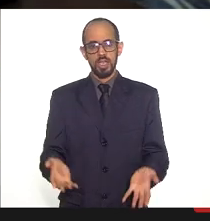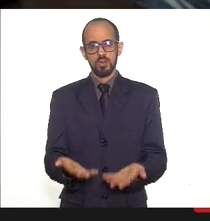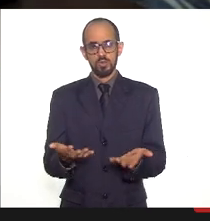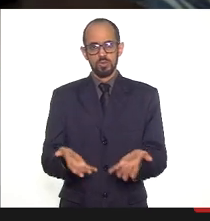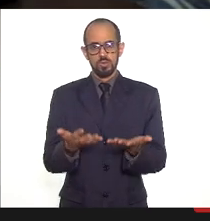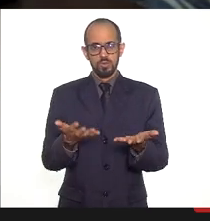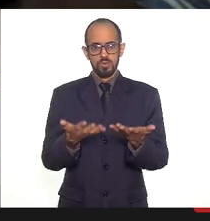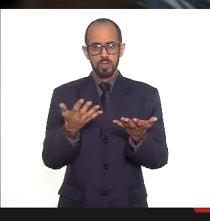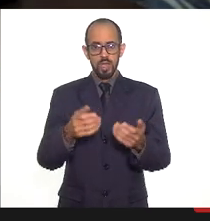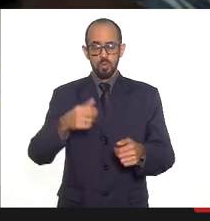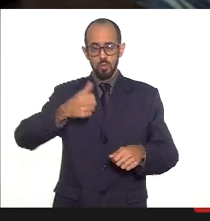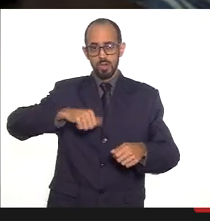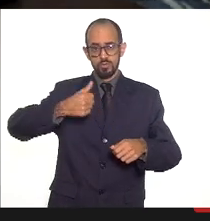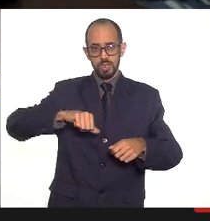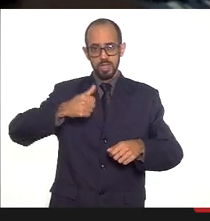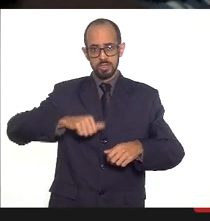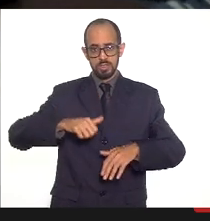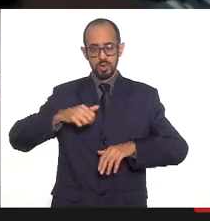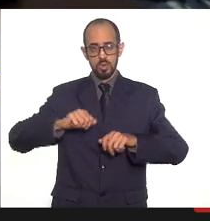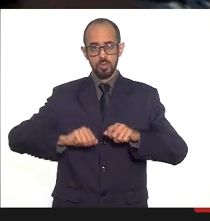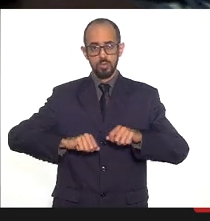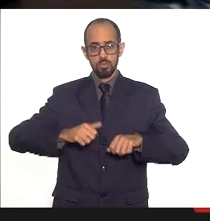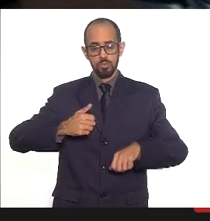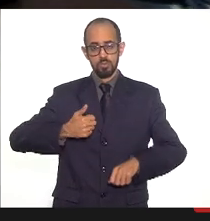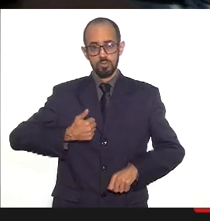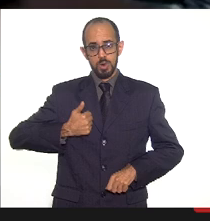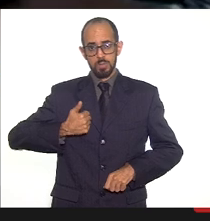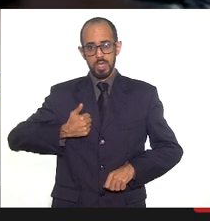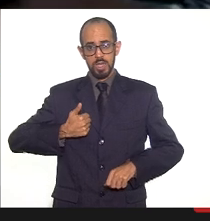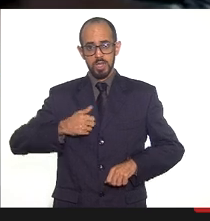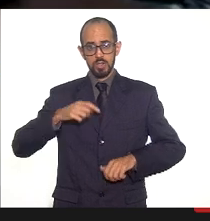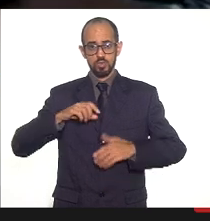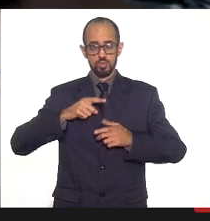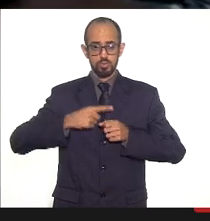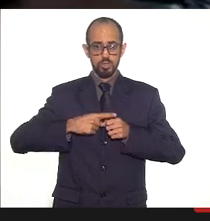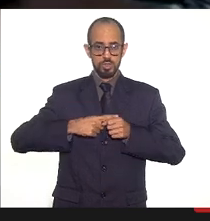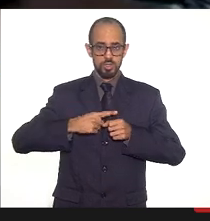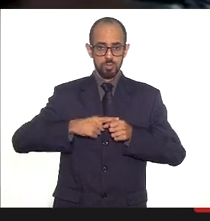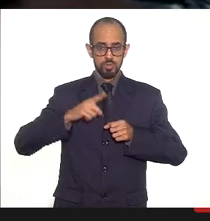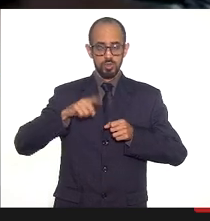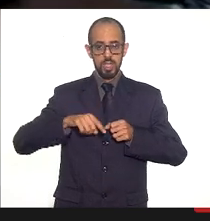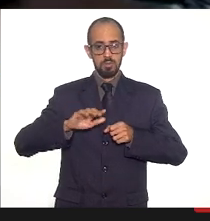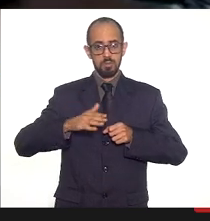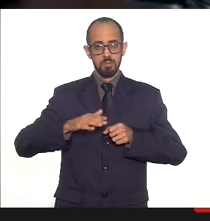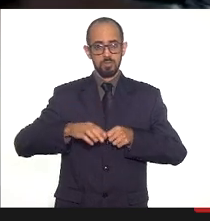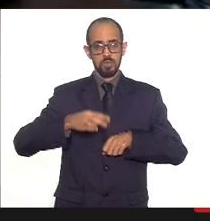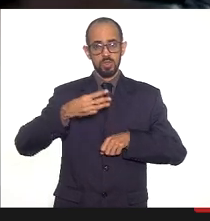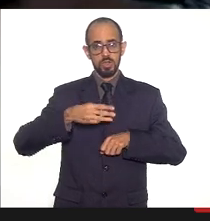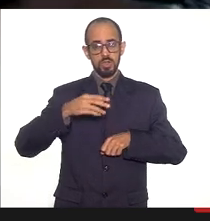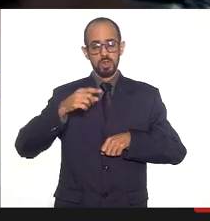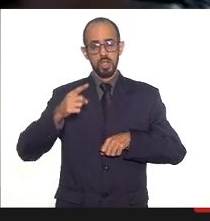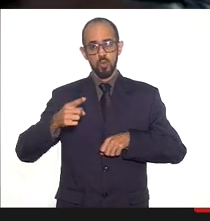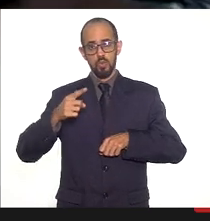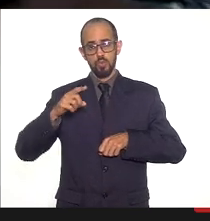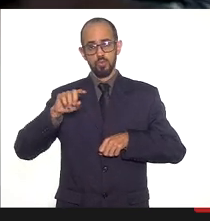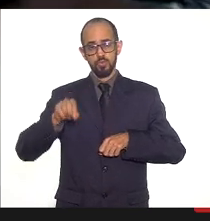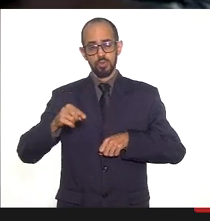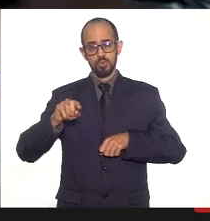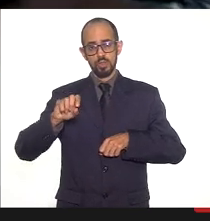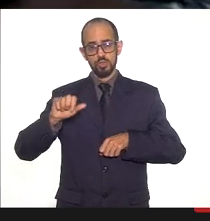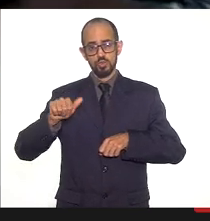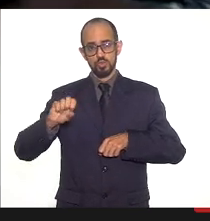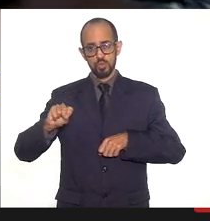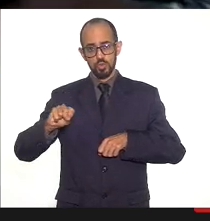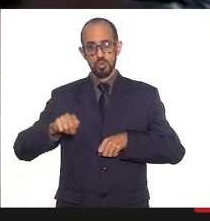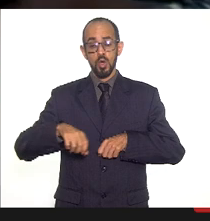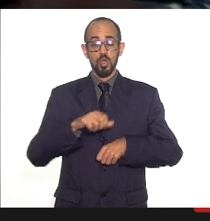qualificação da atenção primária nos municípios que representam respectivamente 31,18% 12